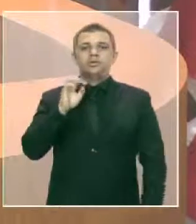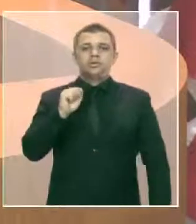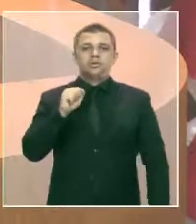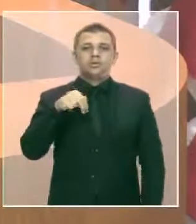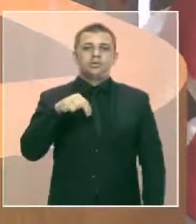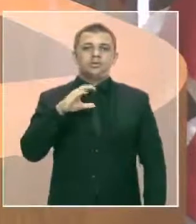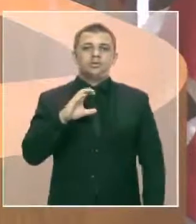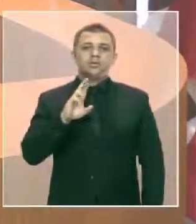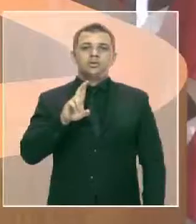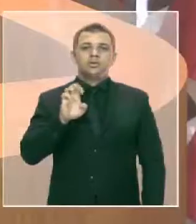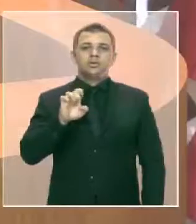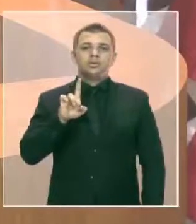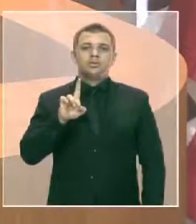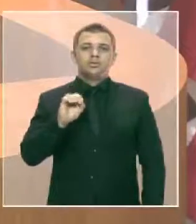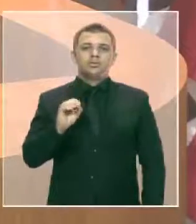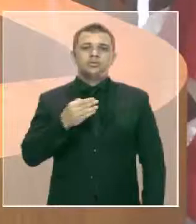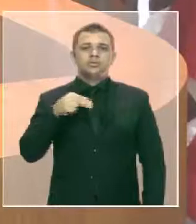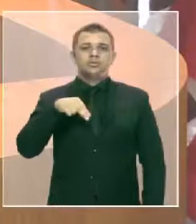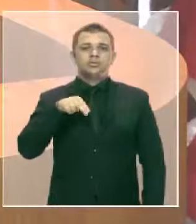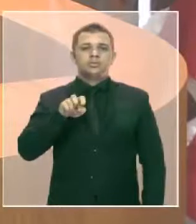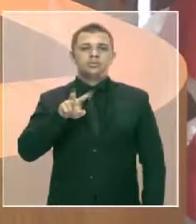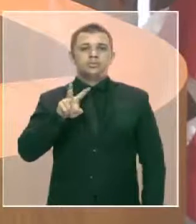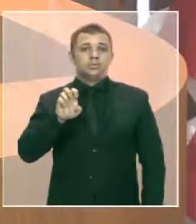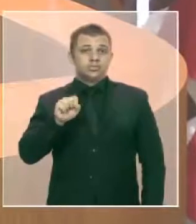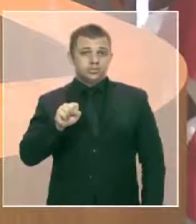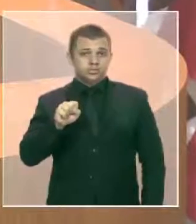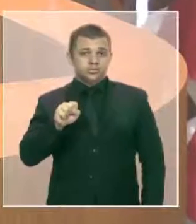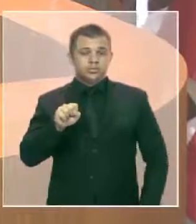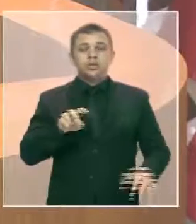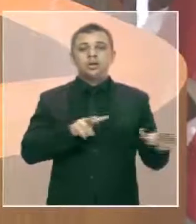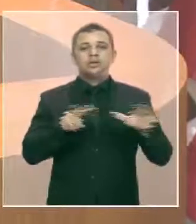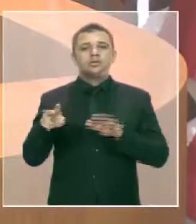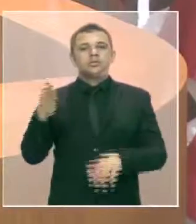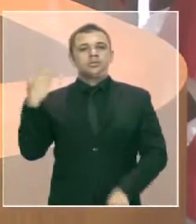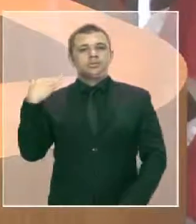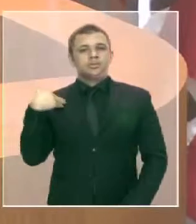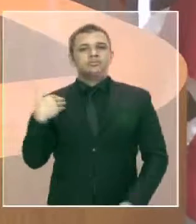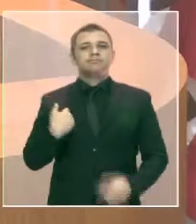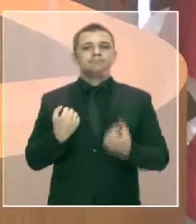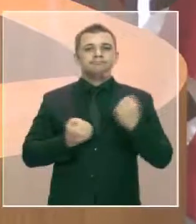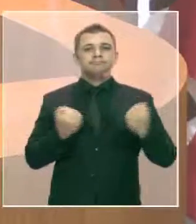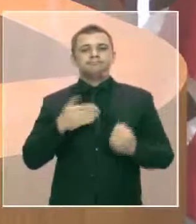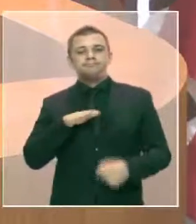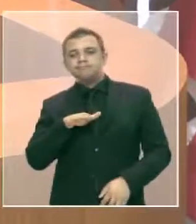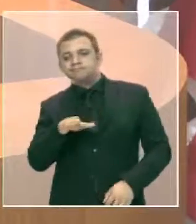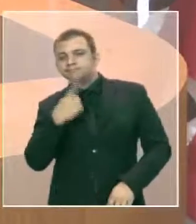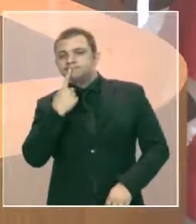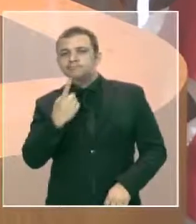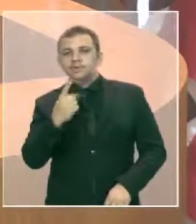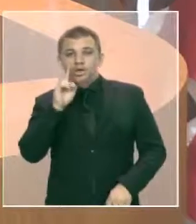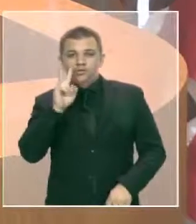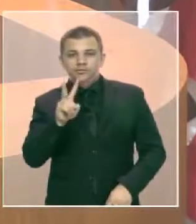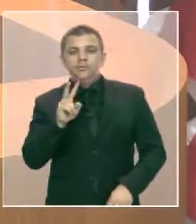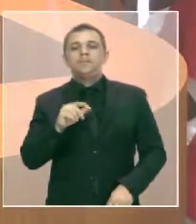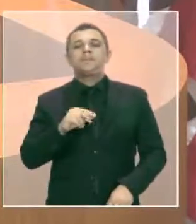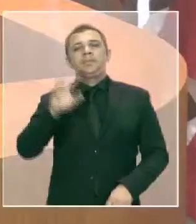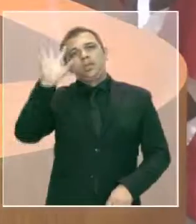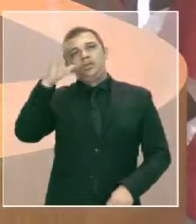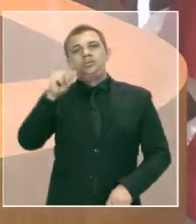Na semana passada nós tivemos o local, estávamos passando pelo local e resolvemos descer